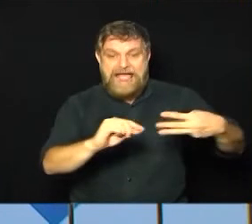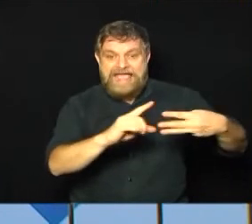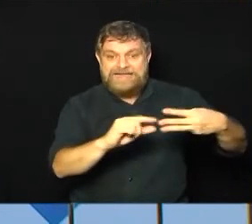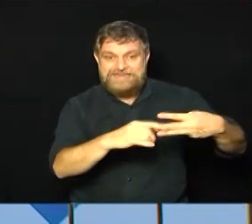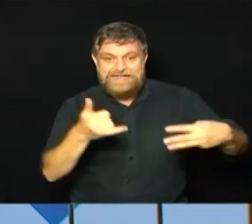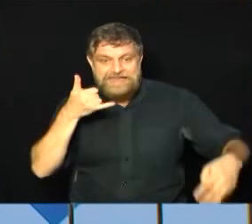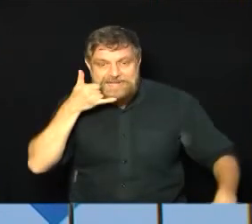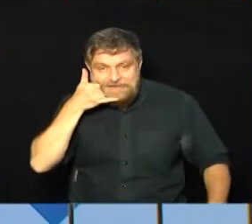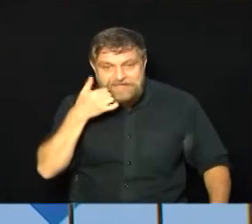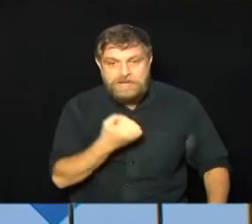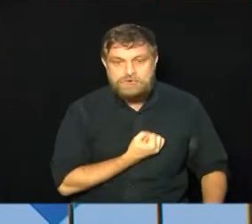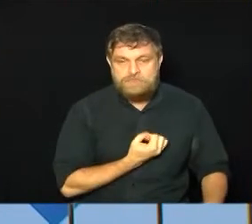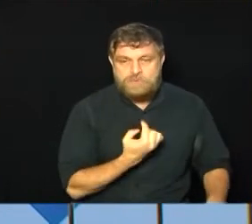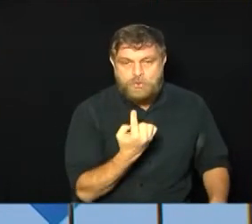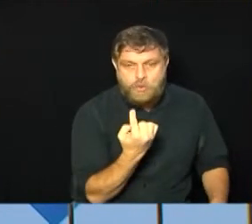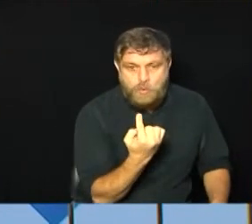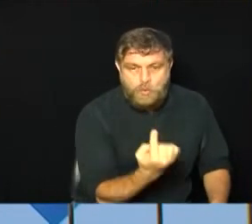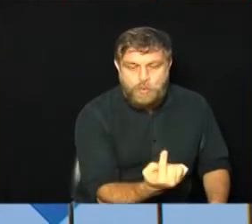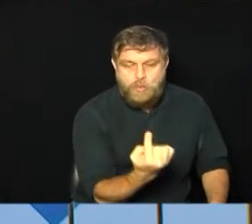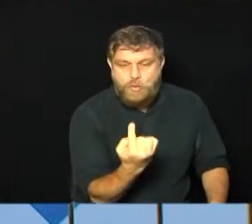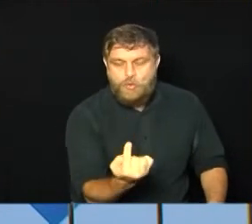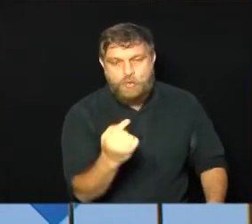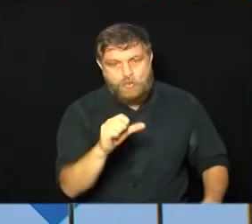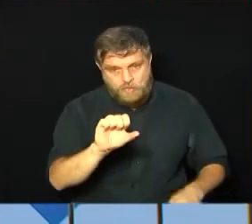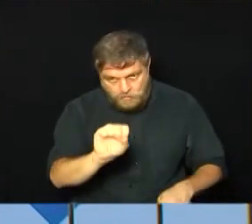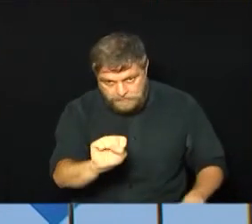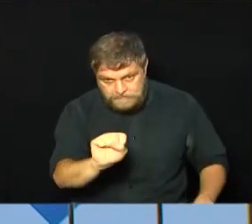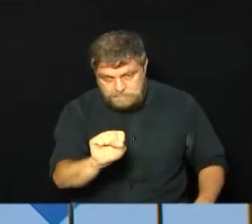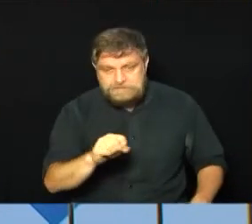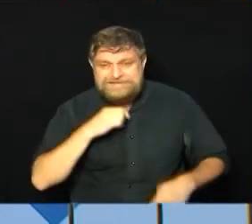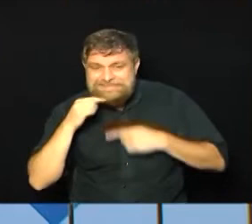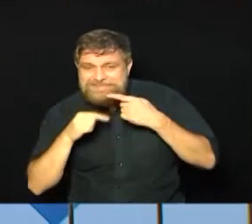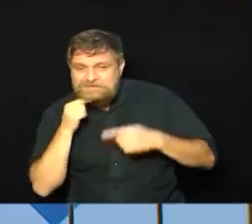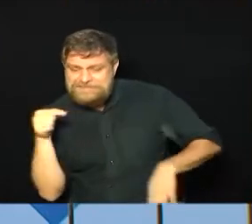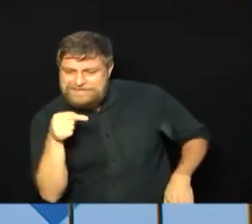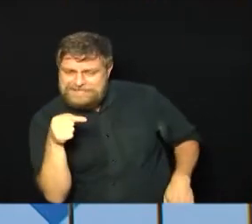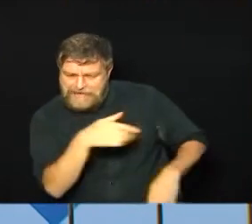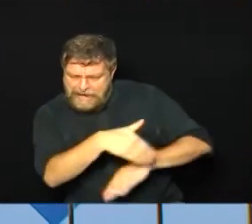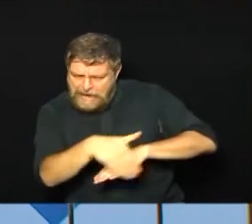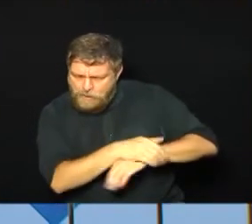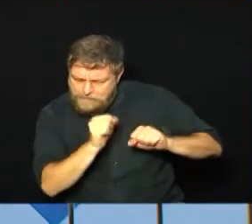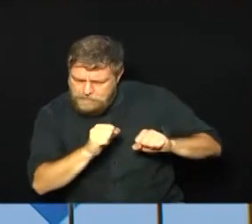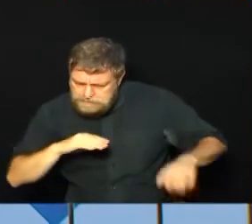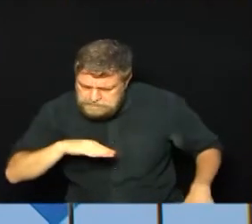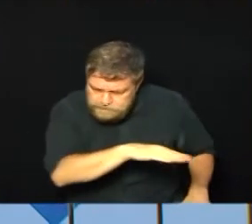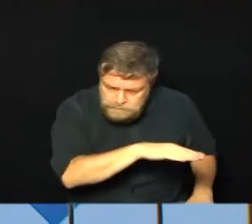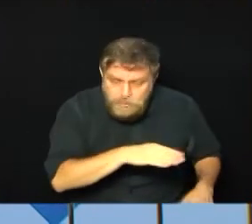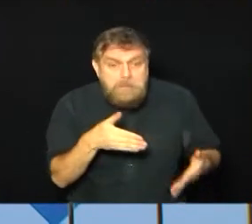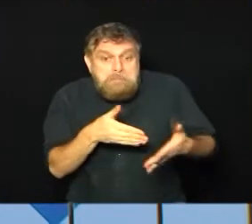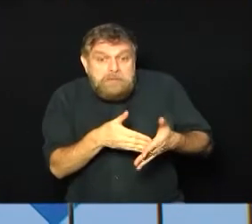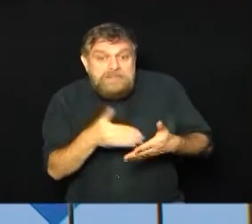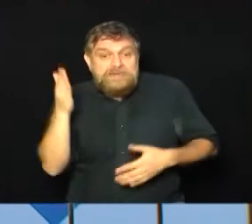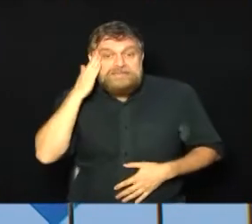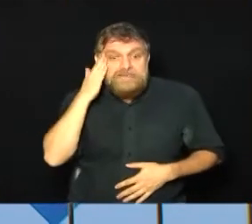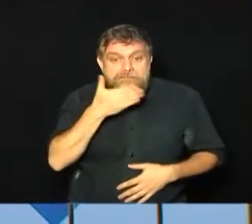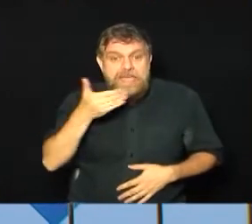118. O telefone, então, repetindo, é o 118. Está com dúvida no trânsito? Liga lá que aí você vai saber qual o melhor caminho